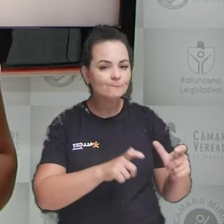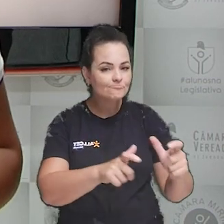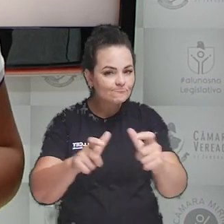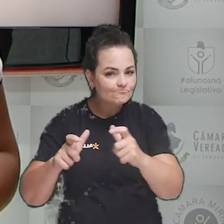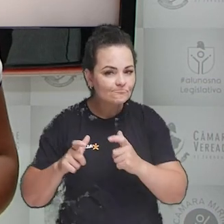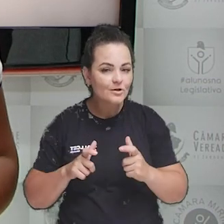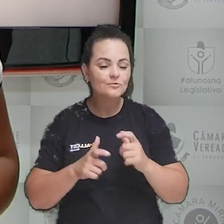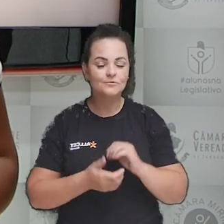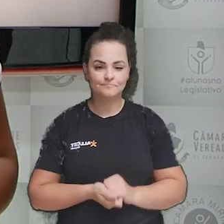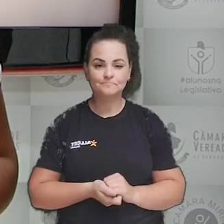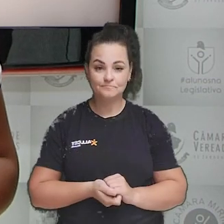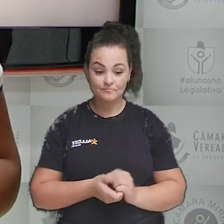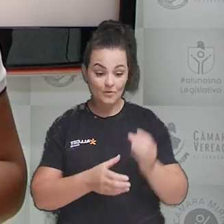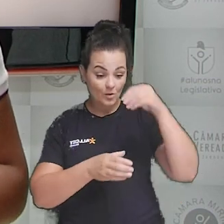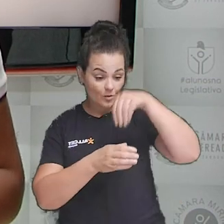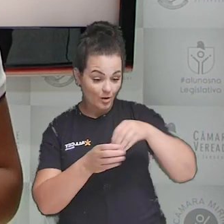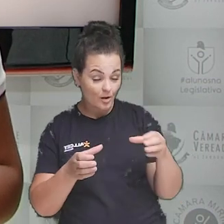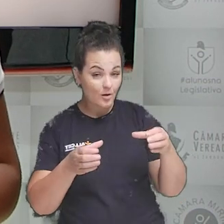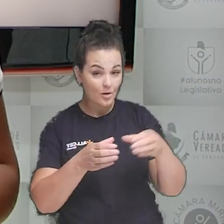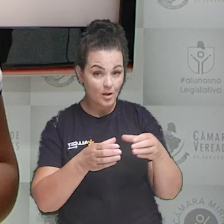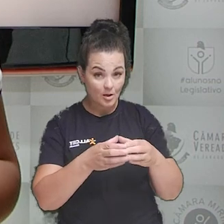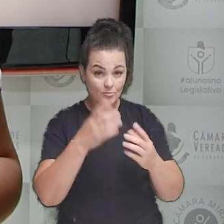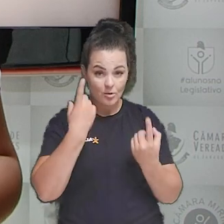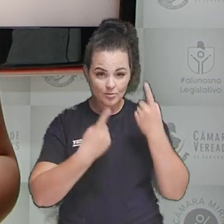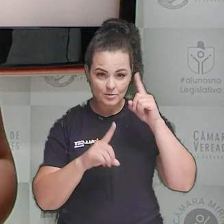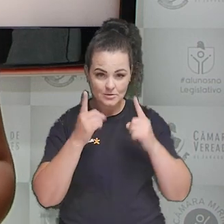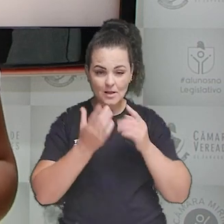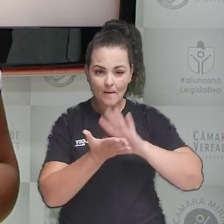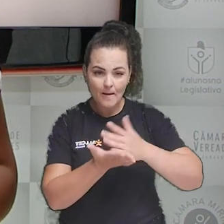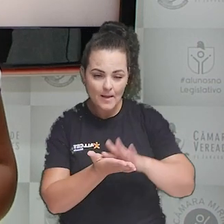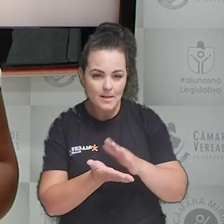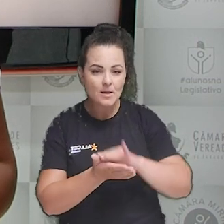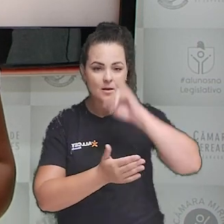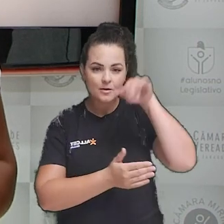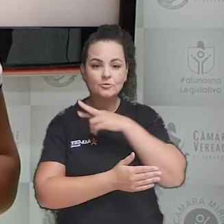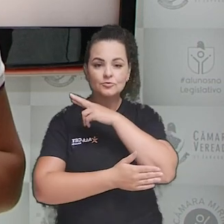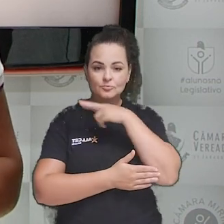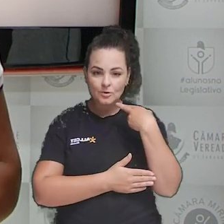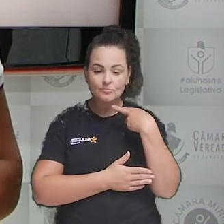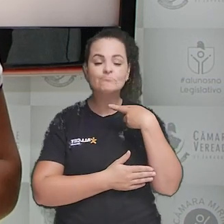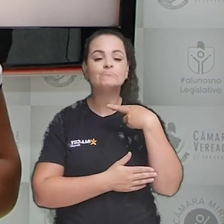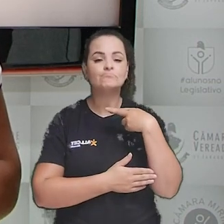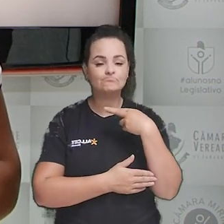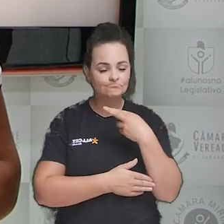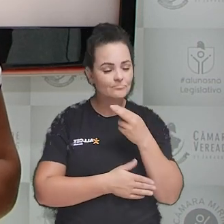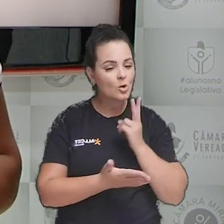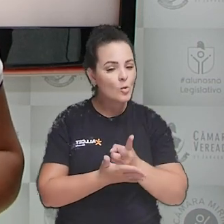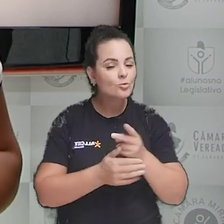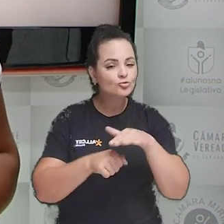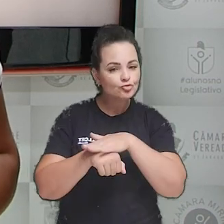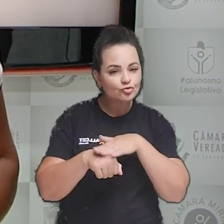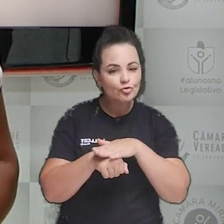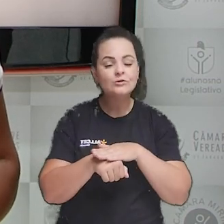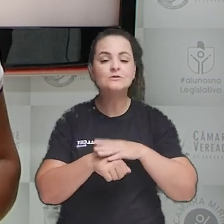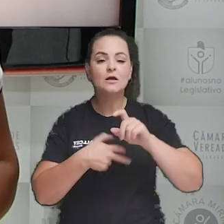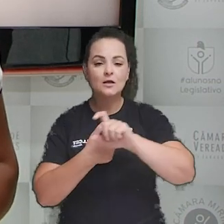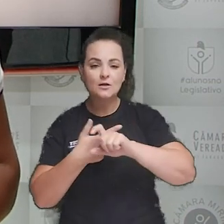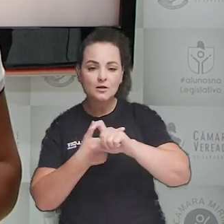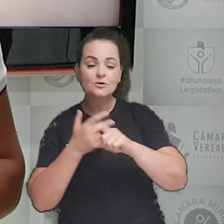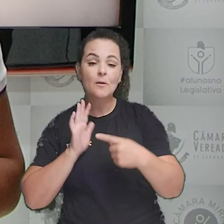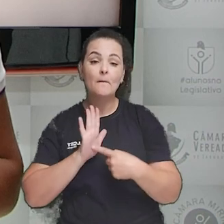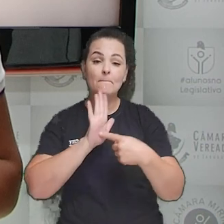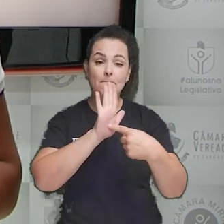setores. Os integrantes das escolas de samba e blocos carnavalescos de Jaraguá do Sul têm buscado dialogar com o Executivo